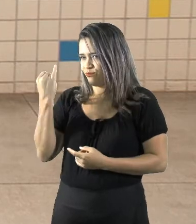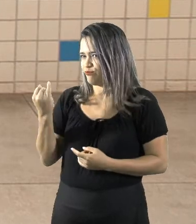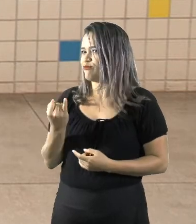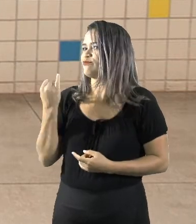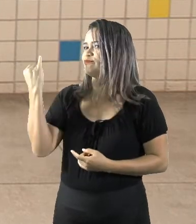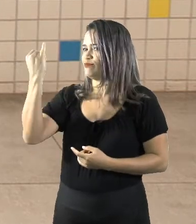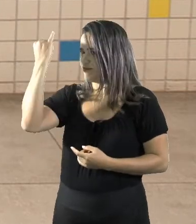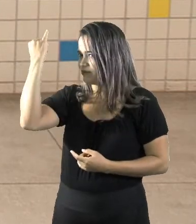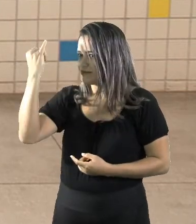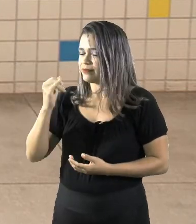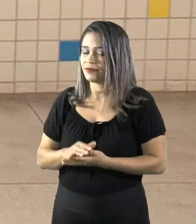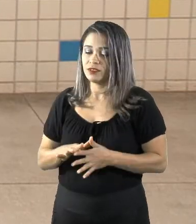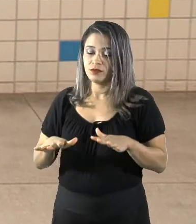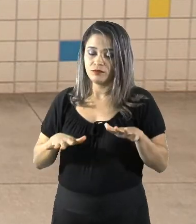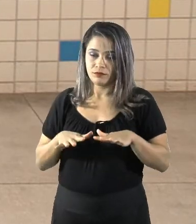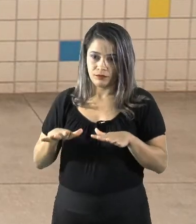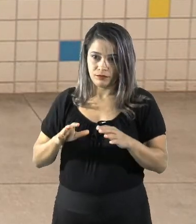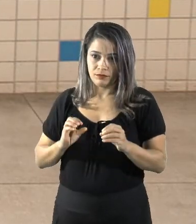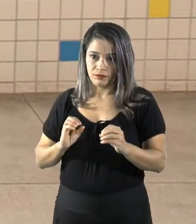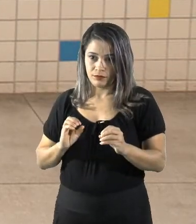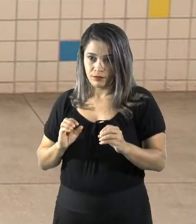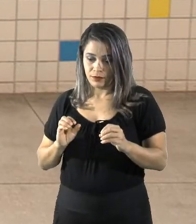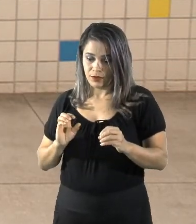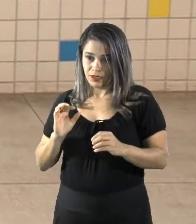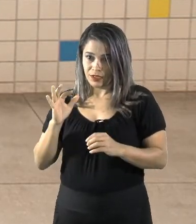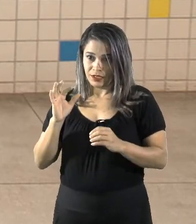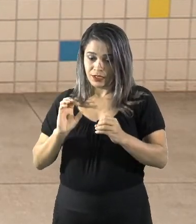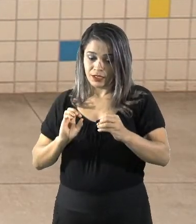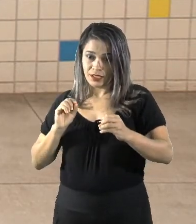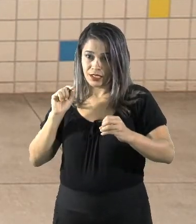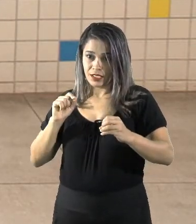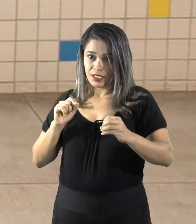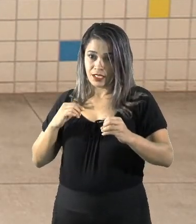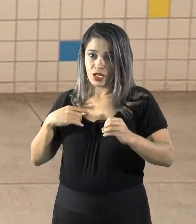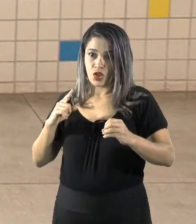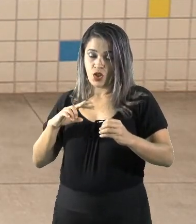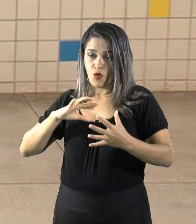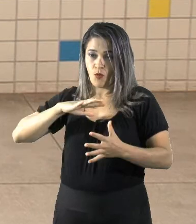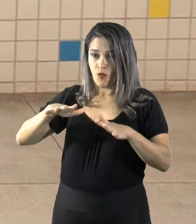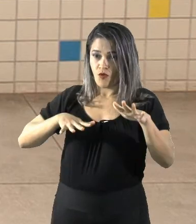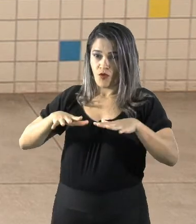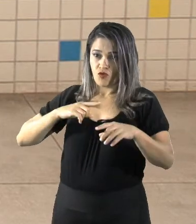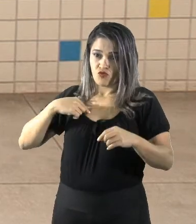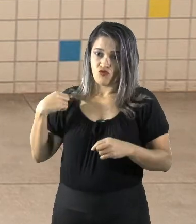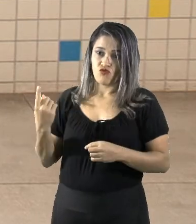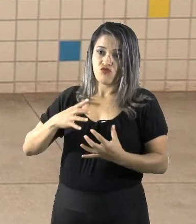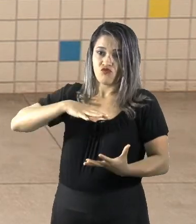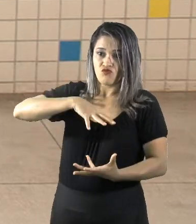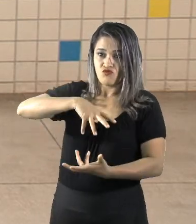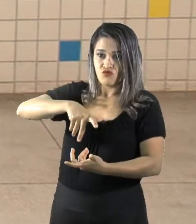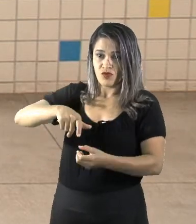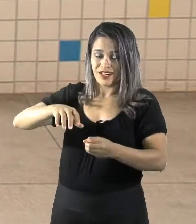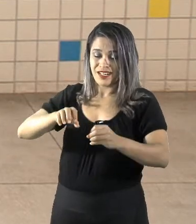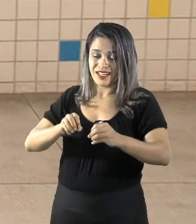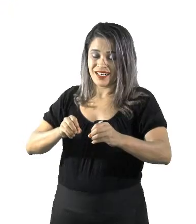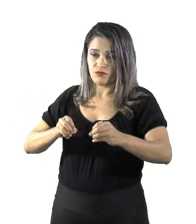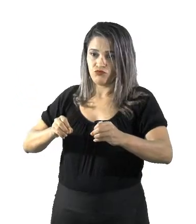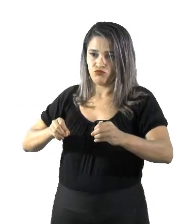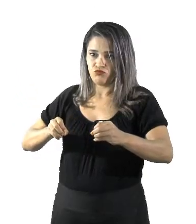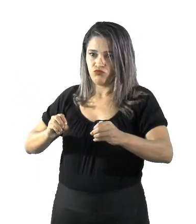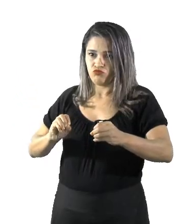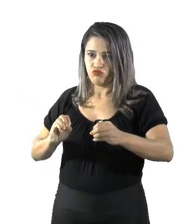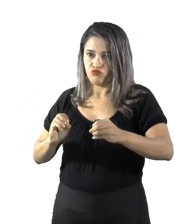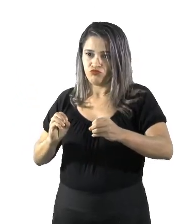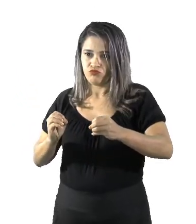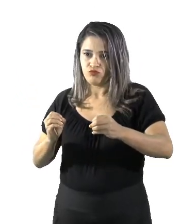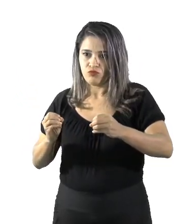O movimento de translação da Terra é o movimento que o nosso planeta faz em torno do Sol. Nós